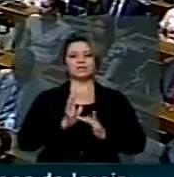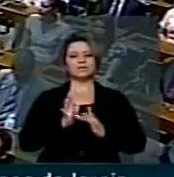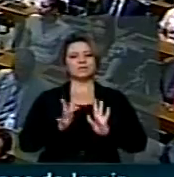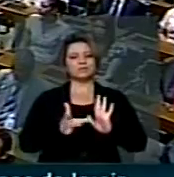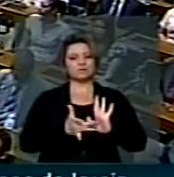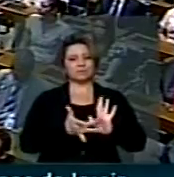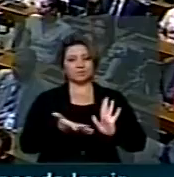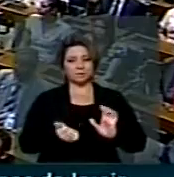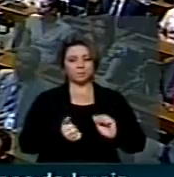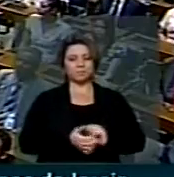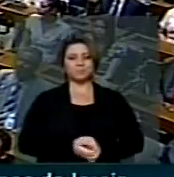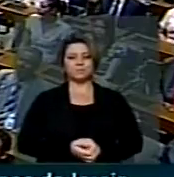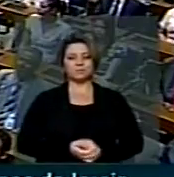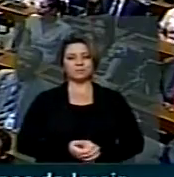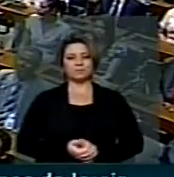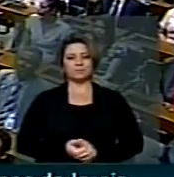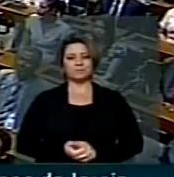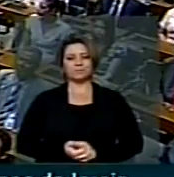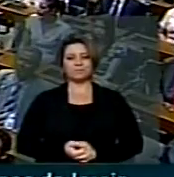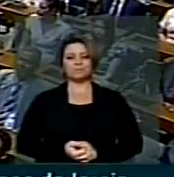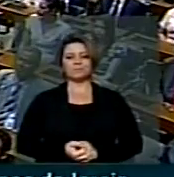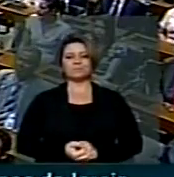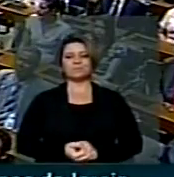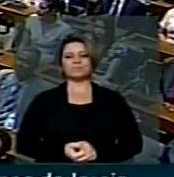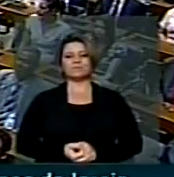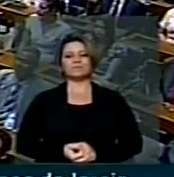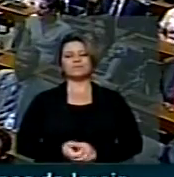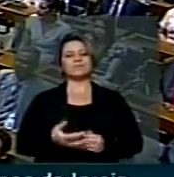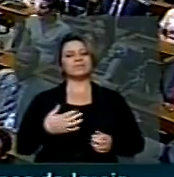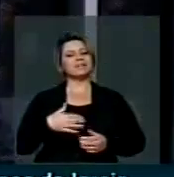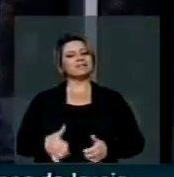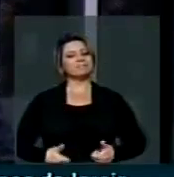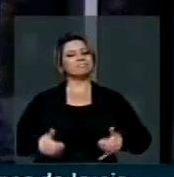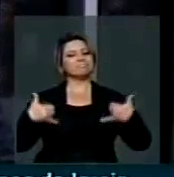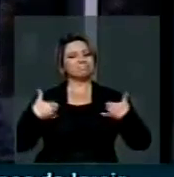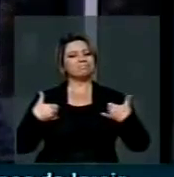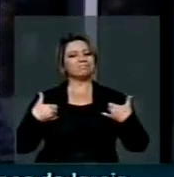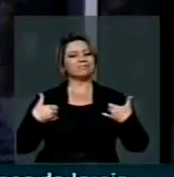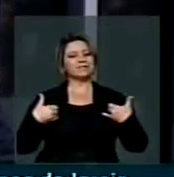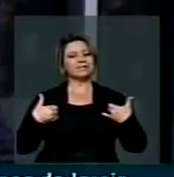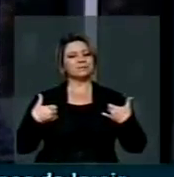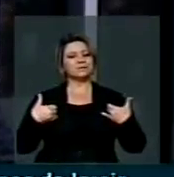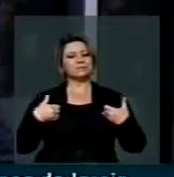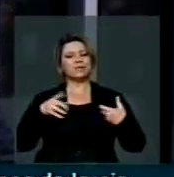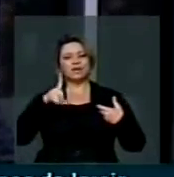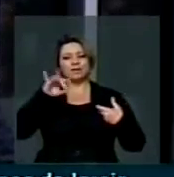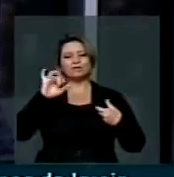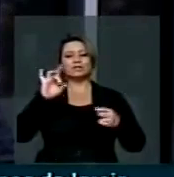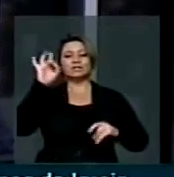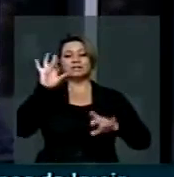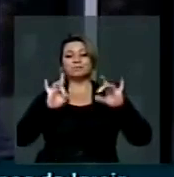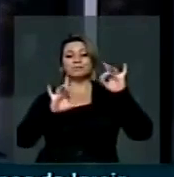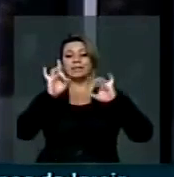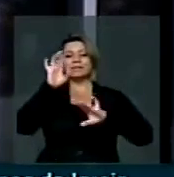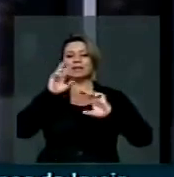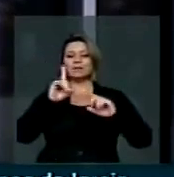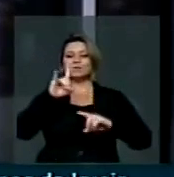É honra poder falar aqui, nesse dia que considero um dia de vitória para a Igreja Cristã Maranata.